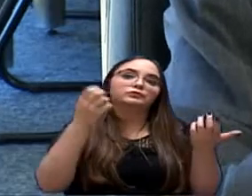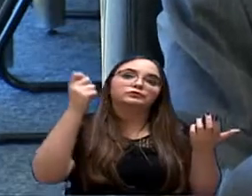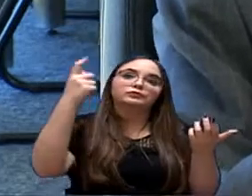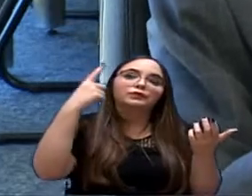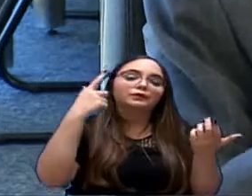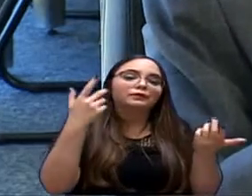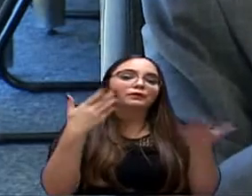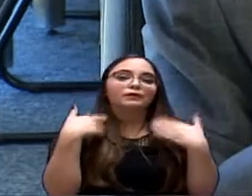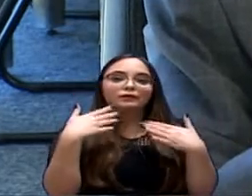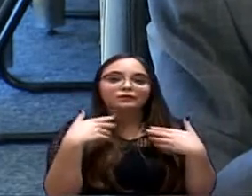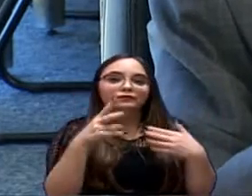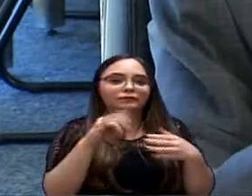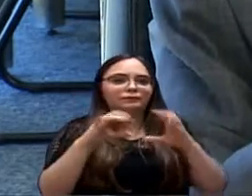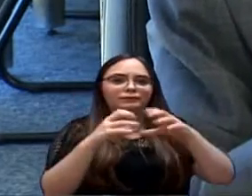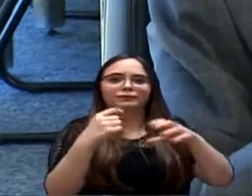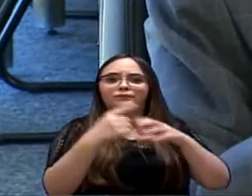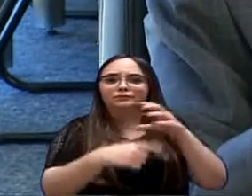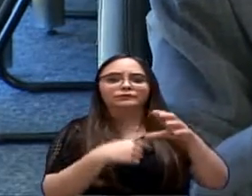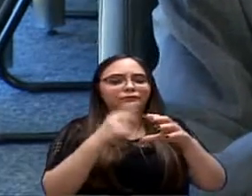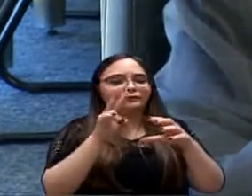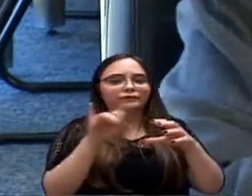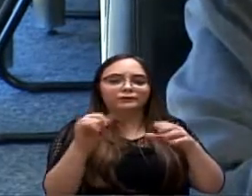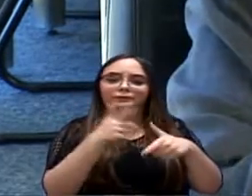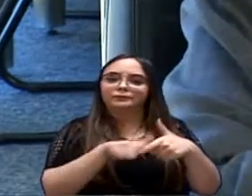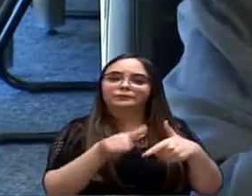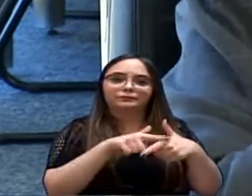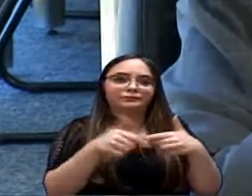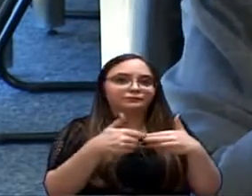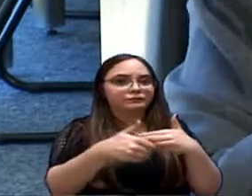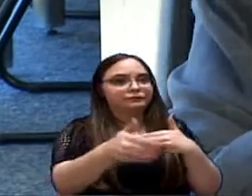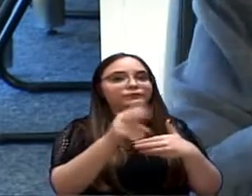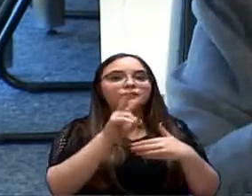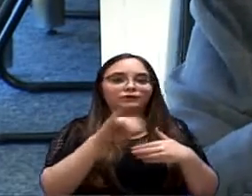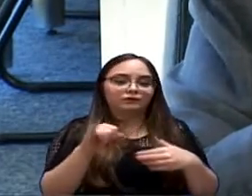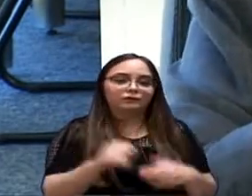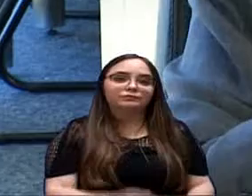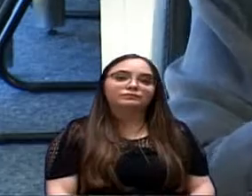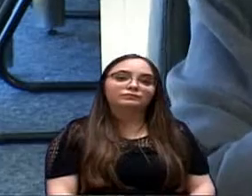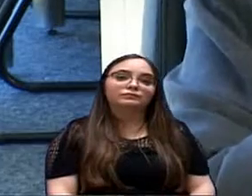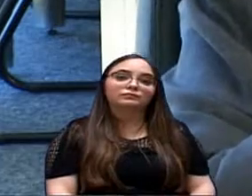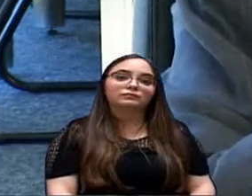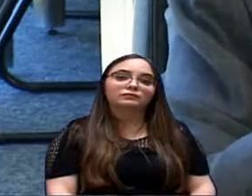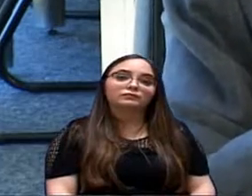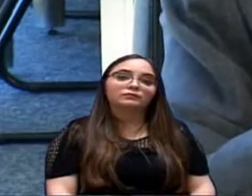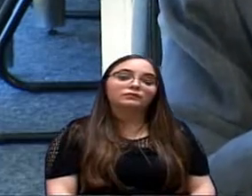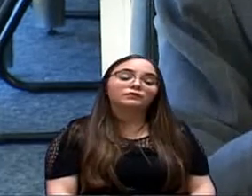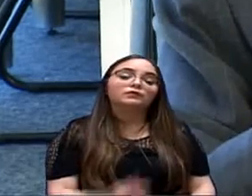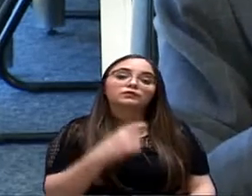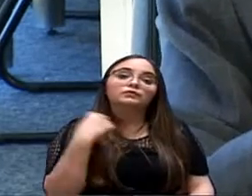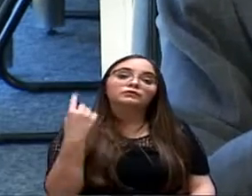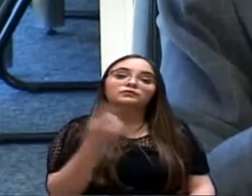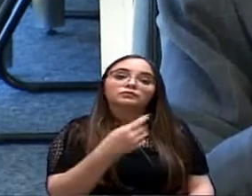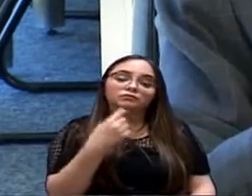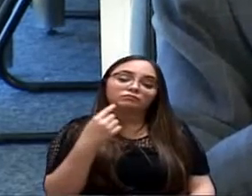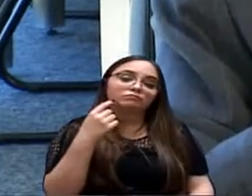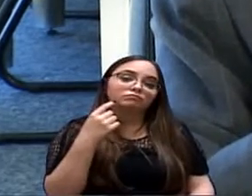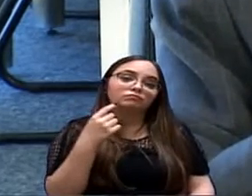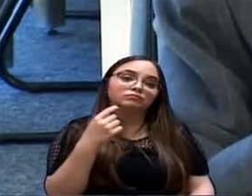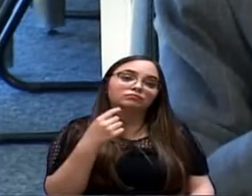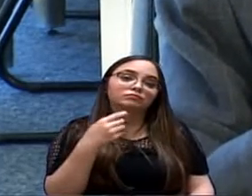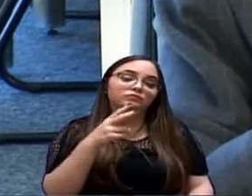planeta vai passar por grandes problemas aí de ordem coletiva e nada nos impede que nos próximos